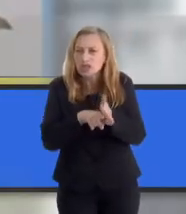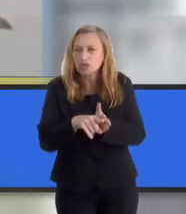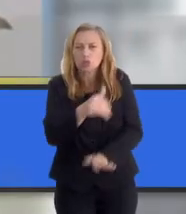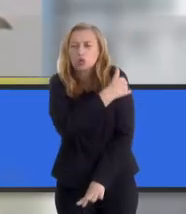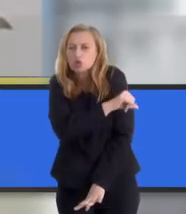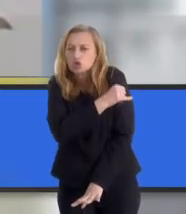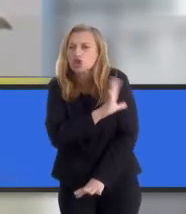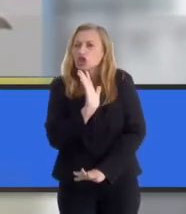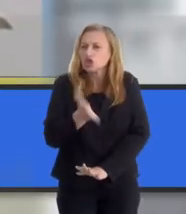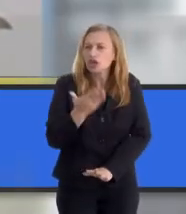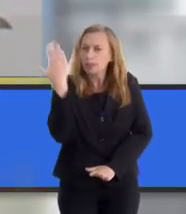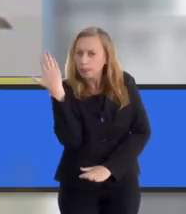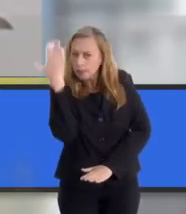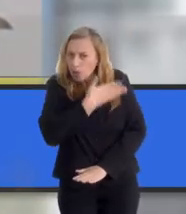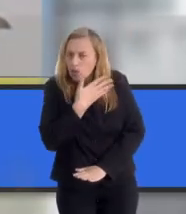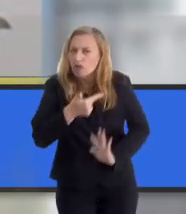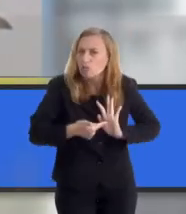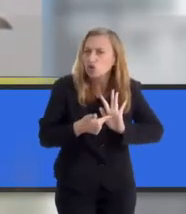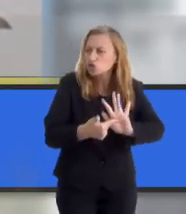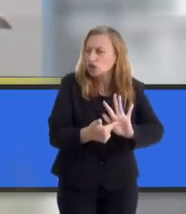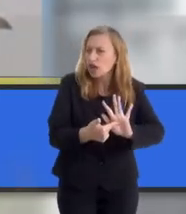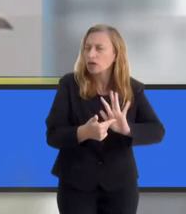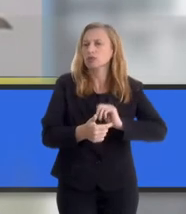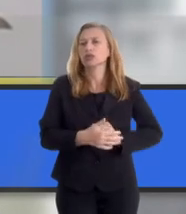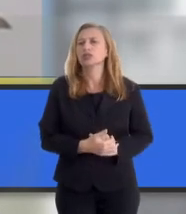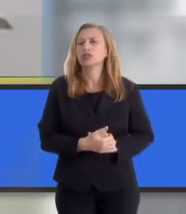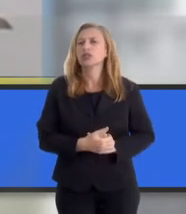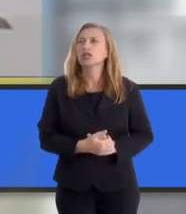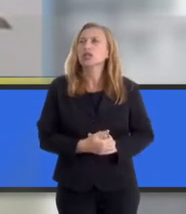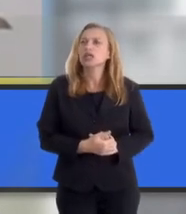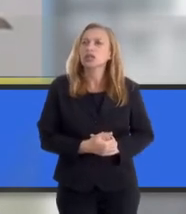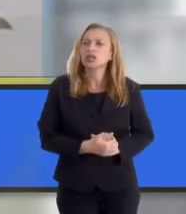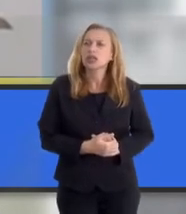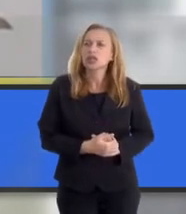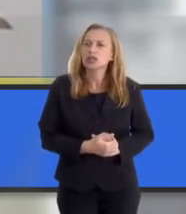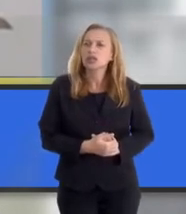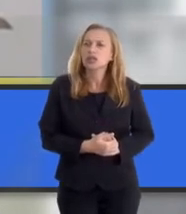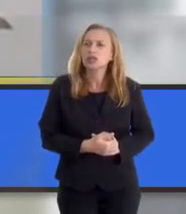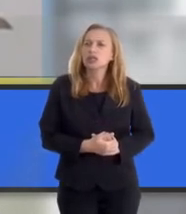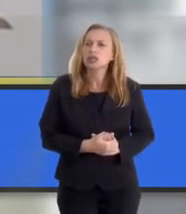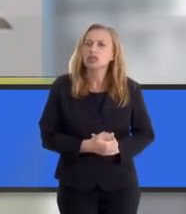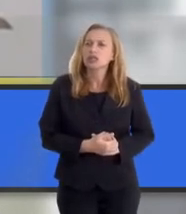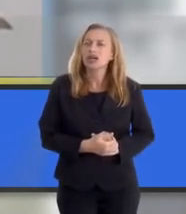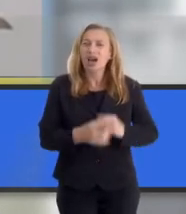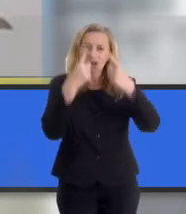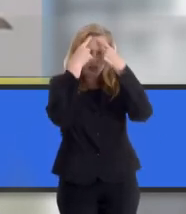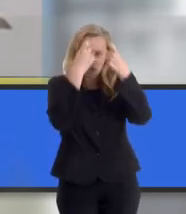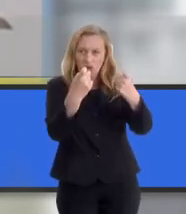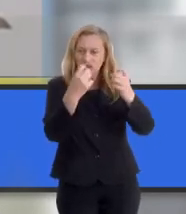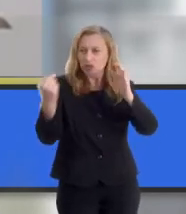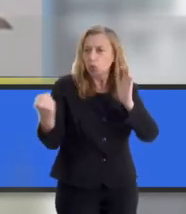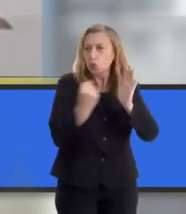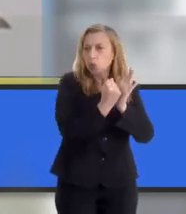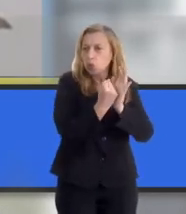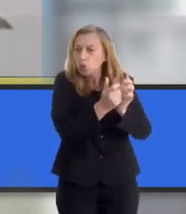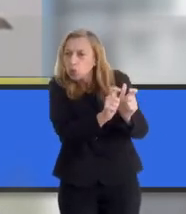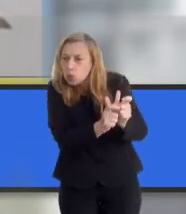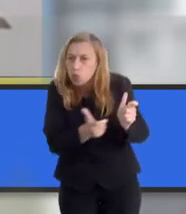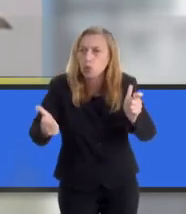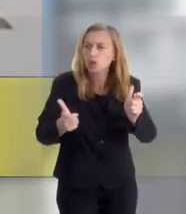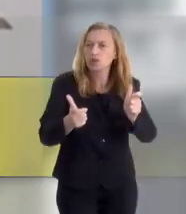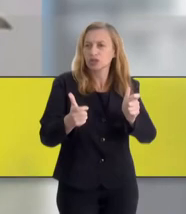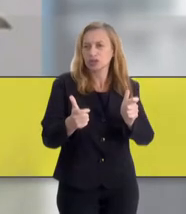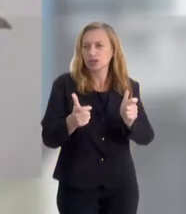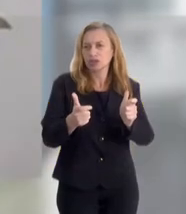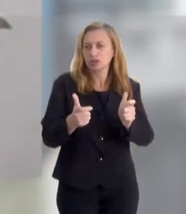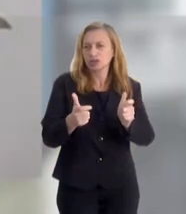outras pesquisas feitas no Rio de Janeiro já comprovam, já mostraram que a exposição à violência tem